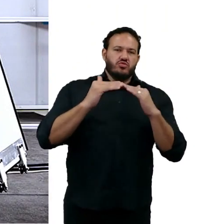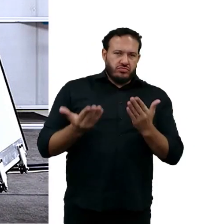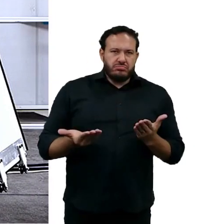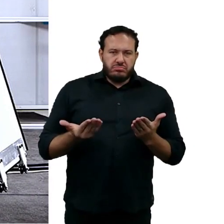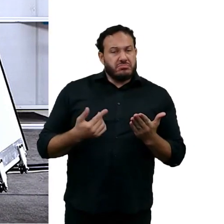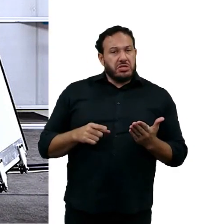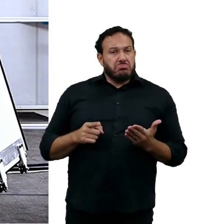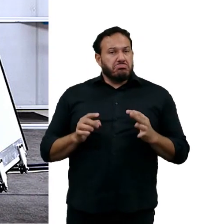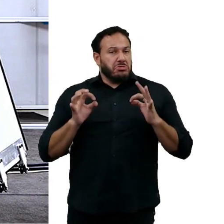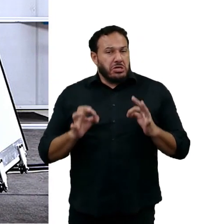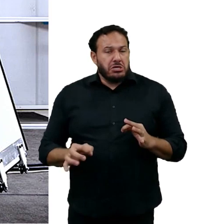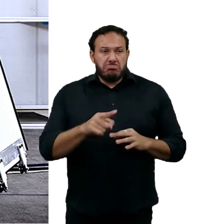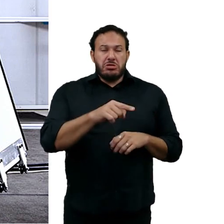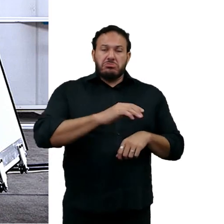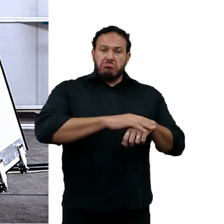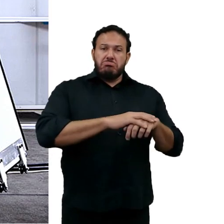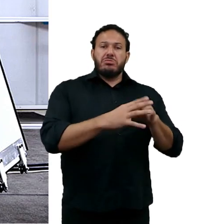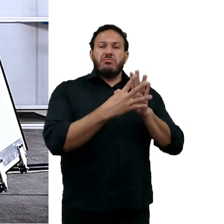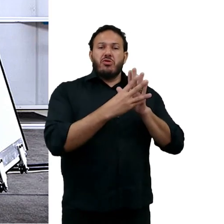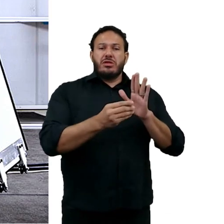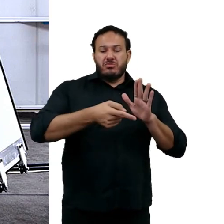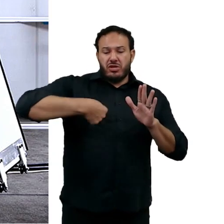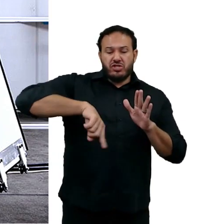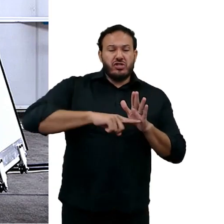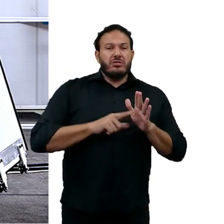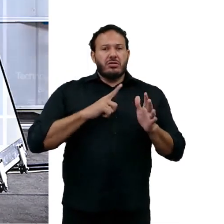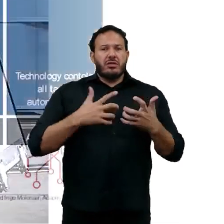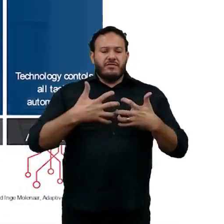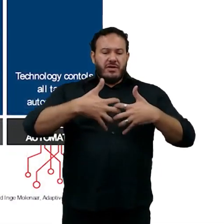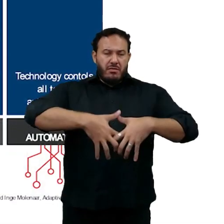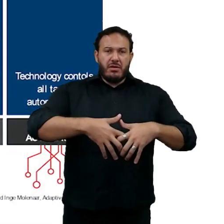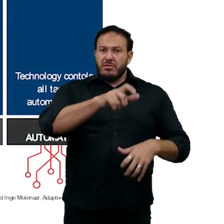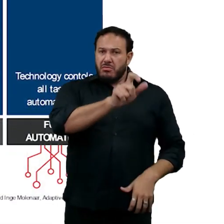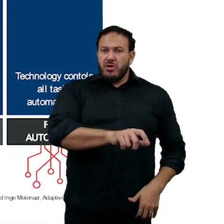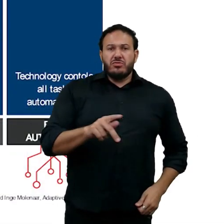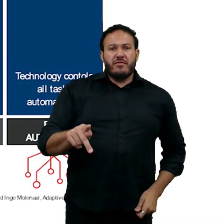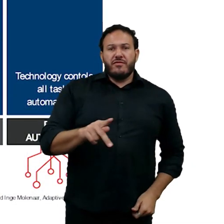realmente esse modelo, se nós dermos as ferramentas vocês podem ser professores muito melhores.